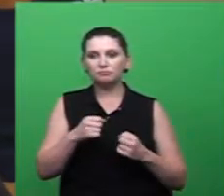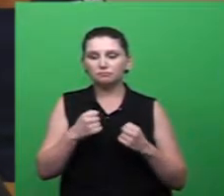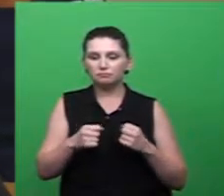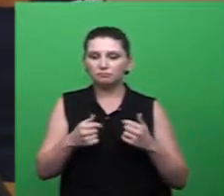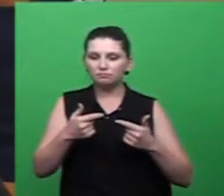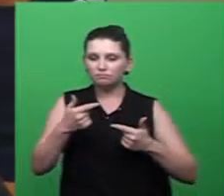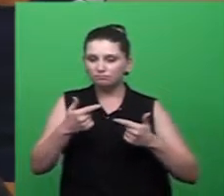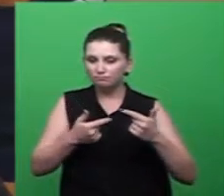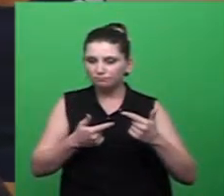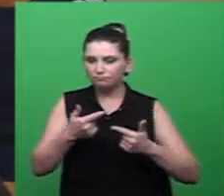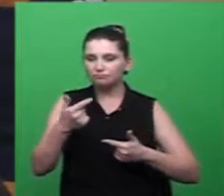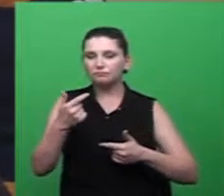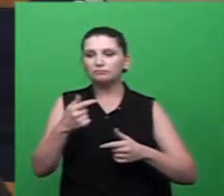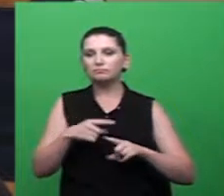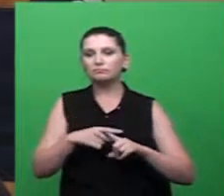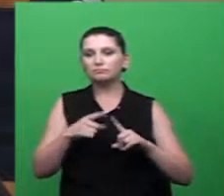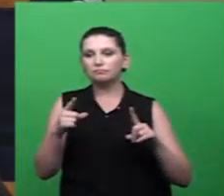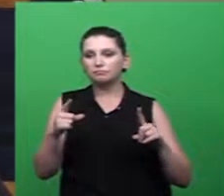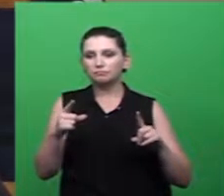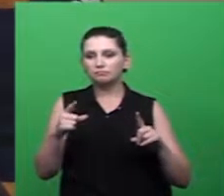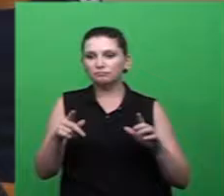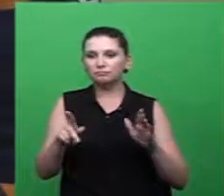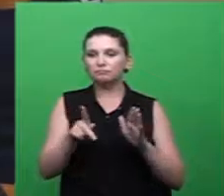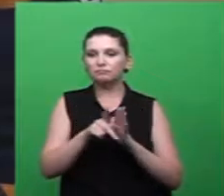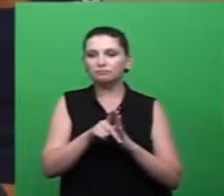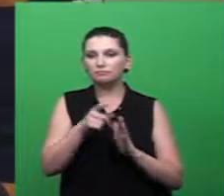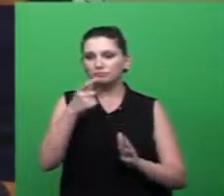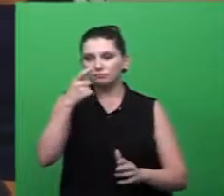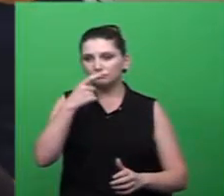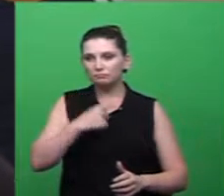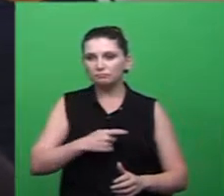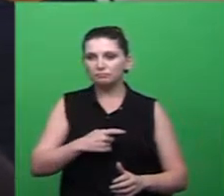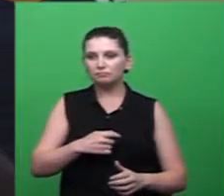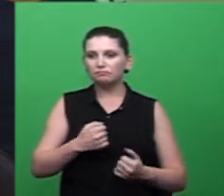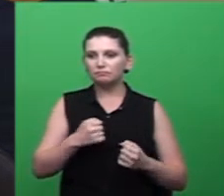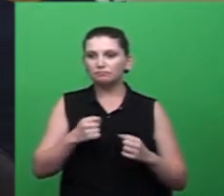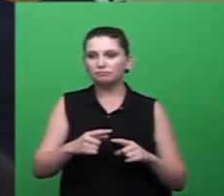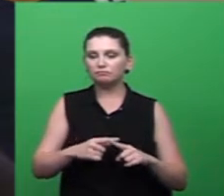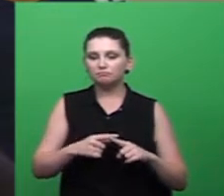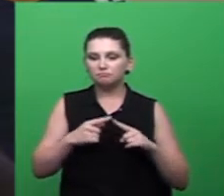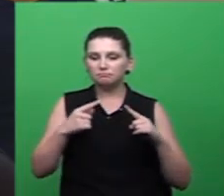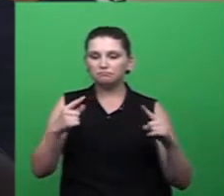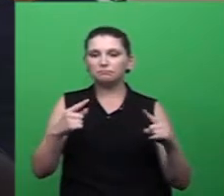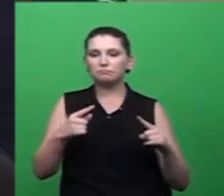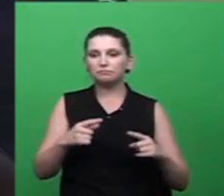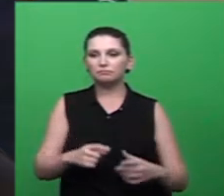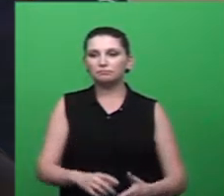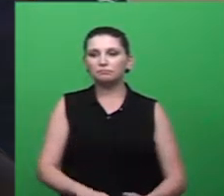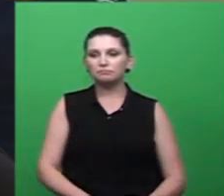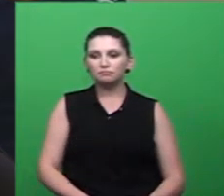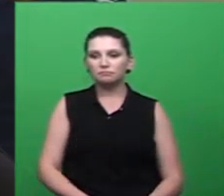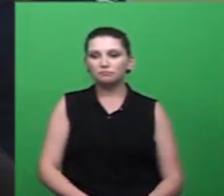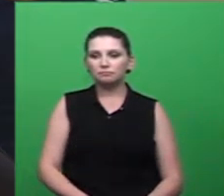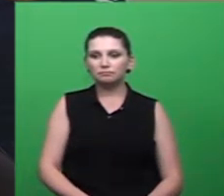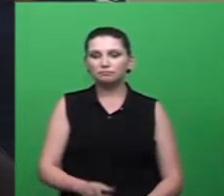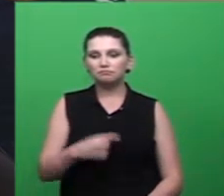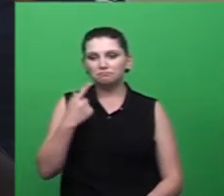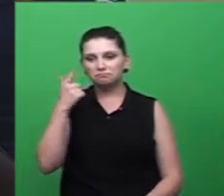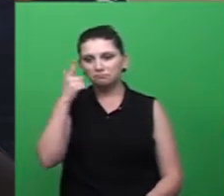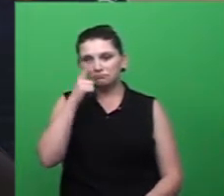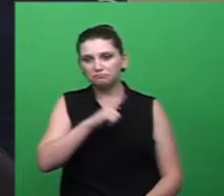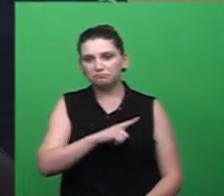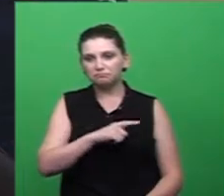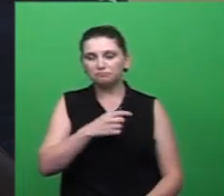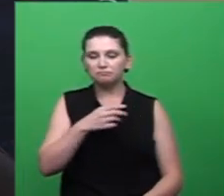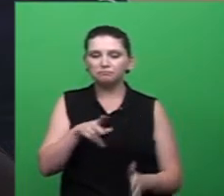não com os outros, mas muito mais consigo mesmo, né? O maior desafio e a maior concorrência, a maior disputa é feita consigo mesmo e